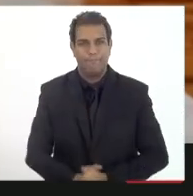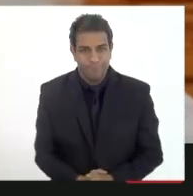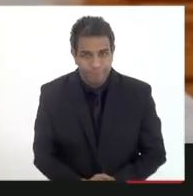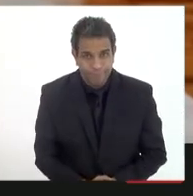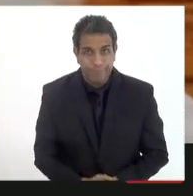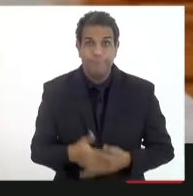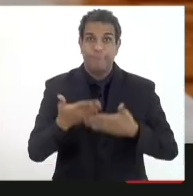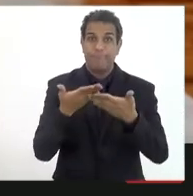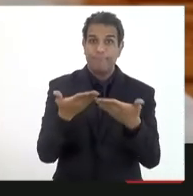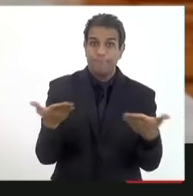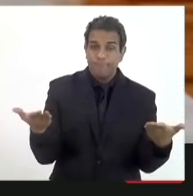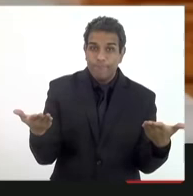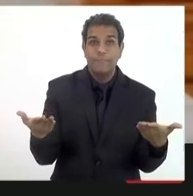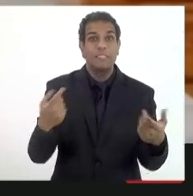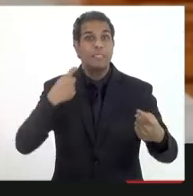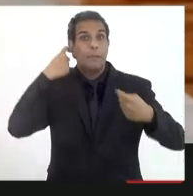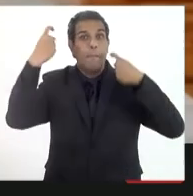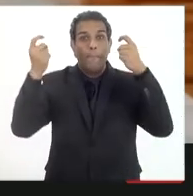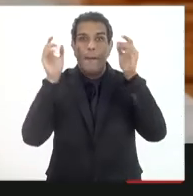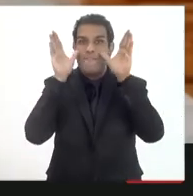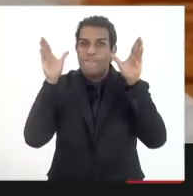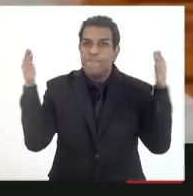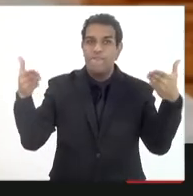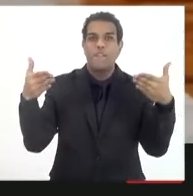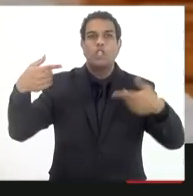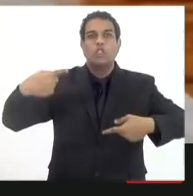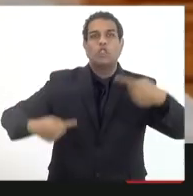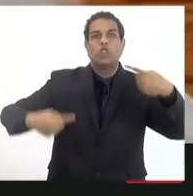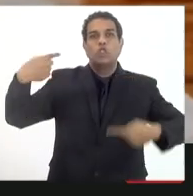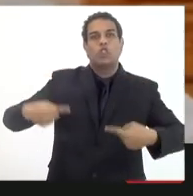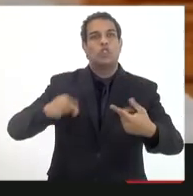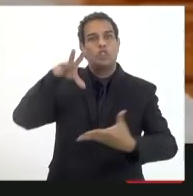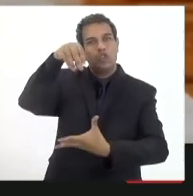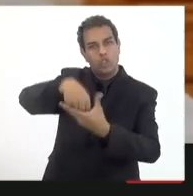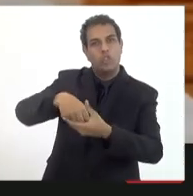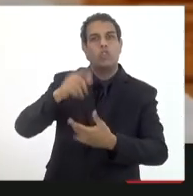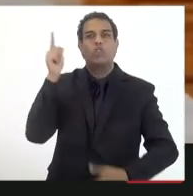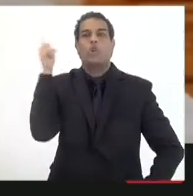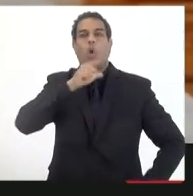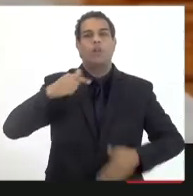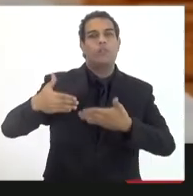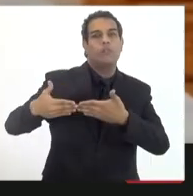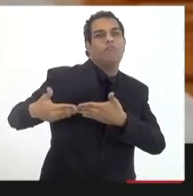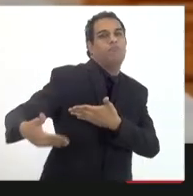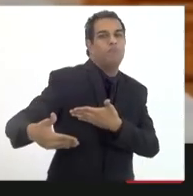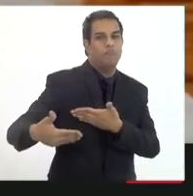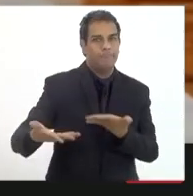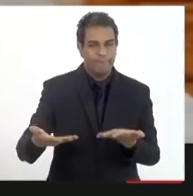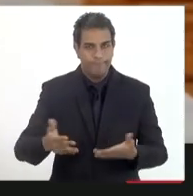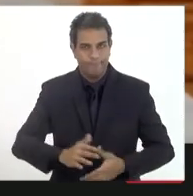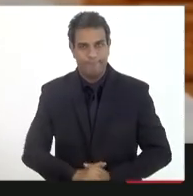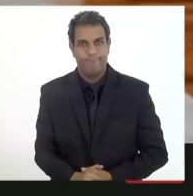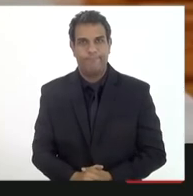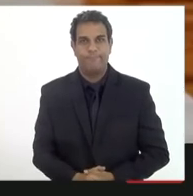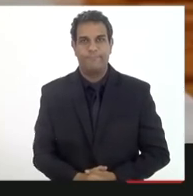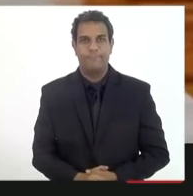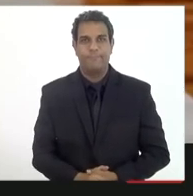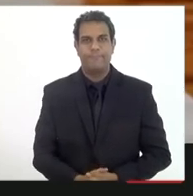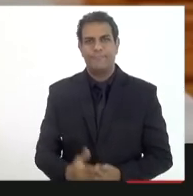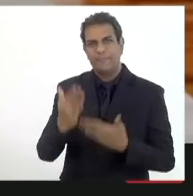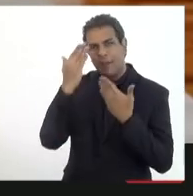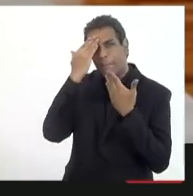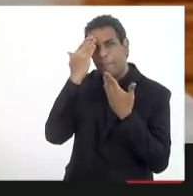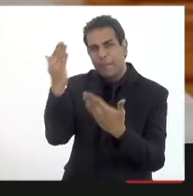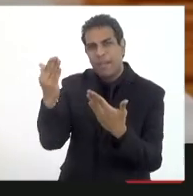trazer essa preocupação para o nosso debate para a gente poder avançar e entrar no círculo virtuoso Obrigado